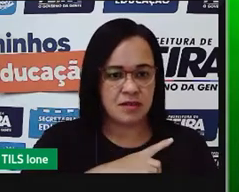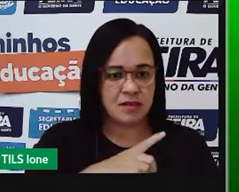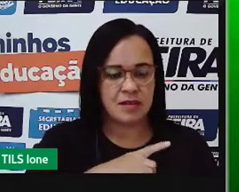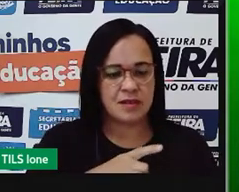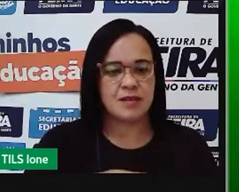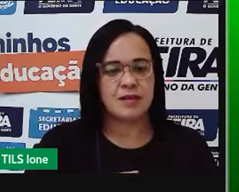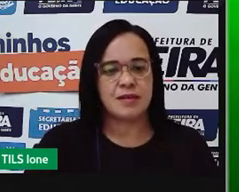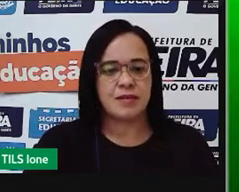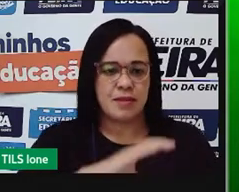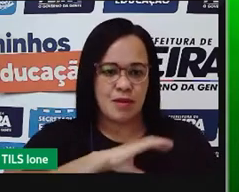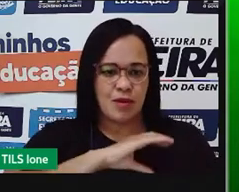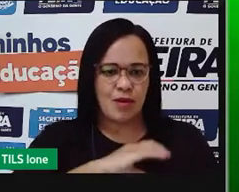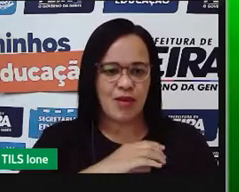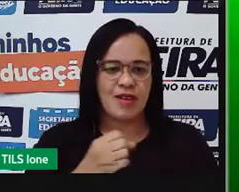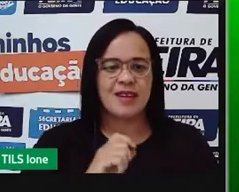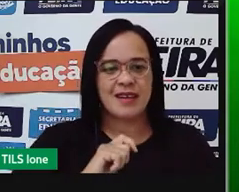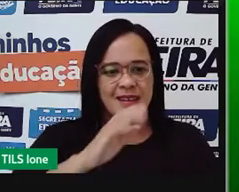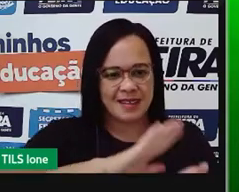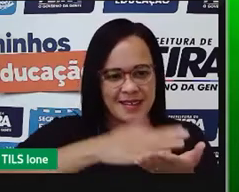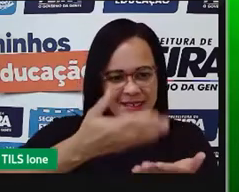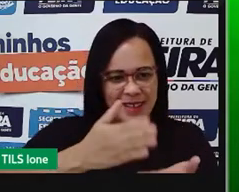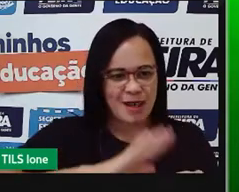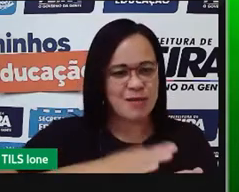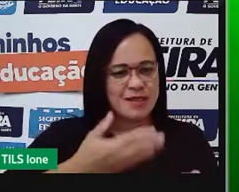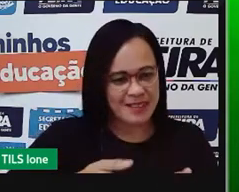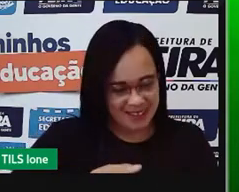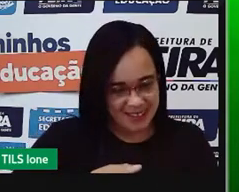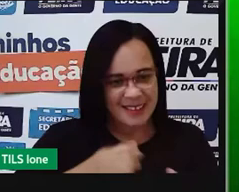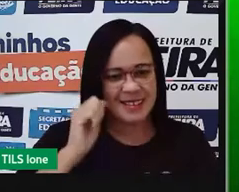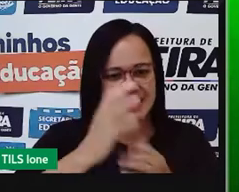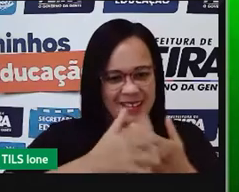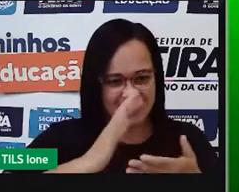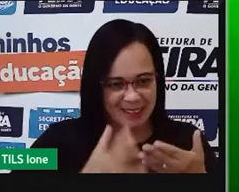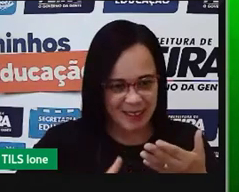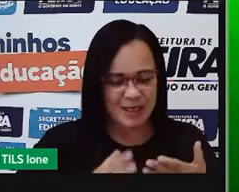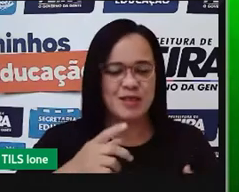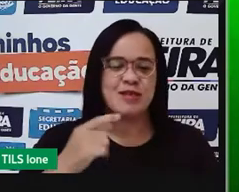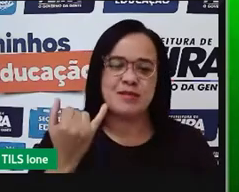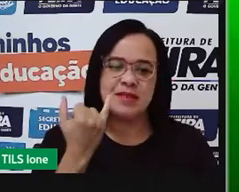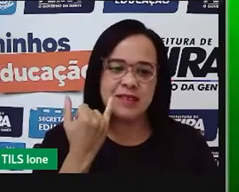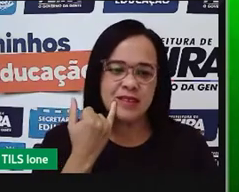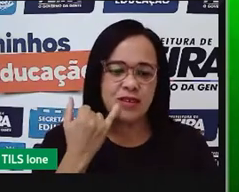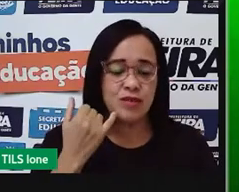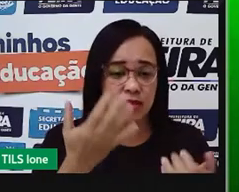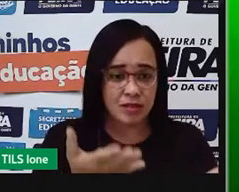colega Ione, né? Dá um oizinho pra ela, gente. Vamos lá pra nossa aula de hoje?